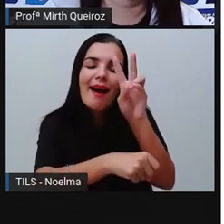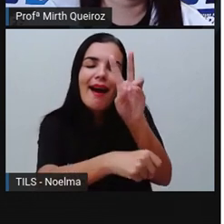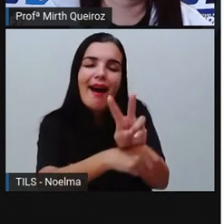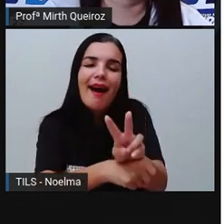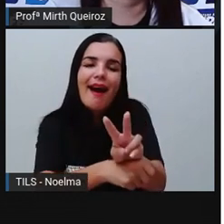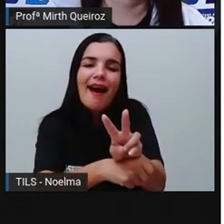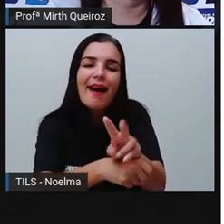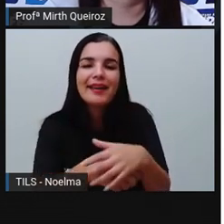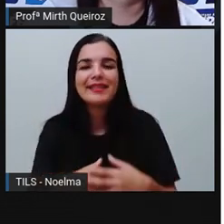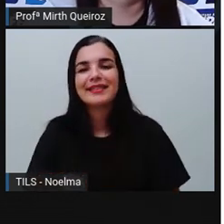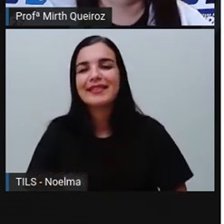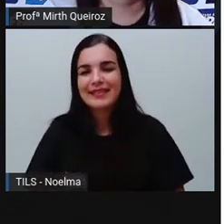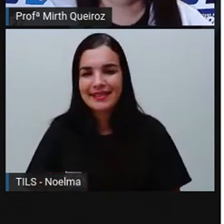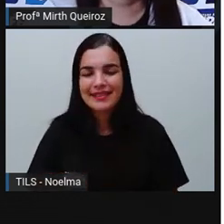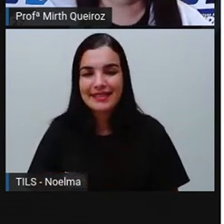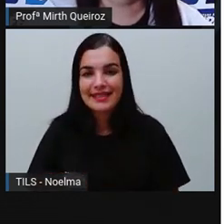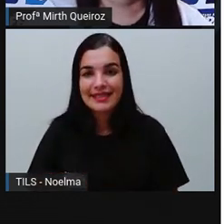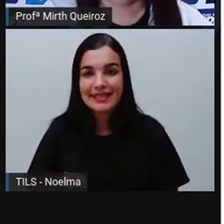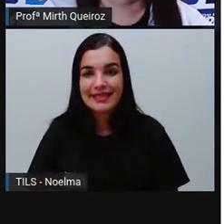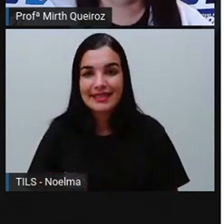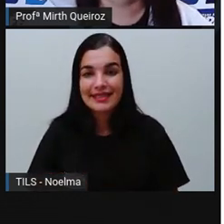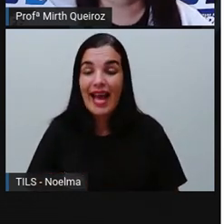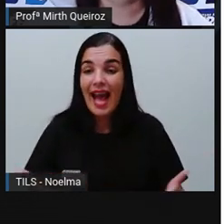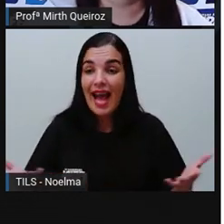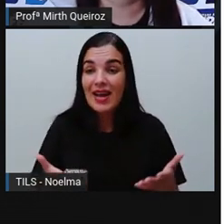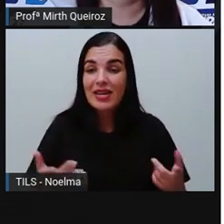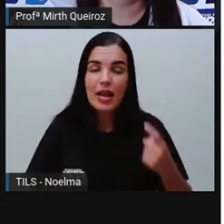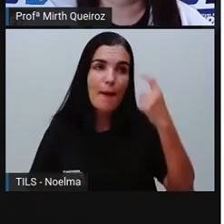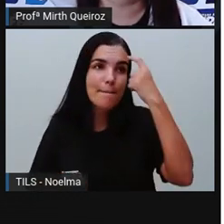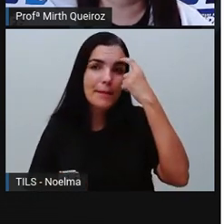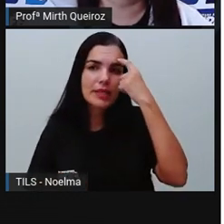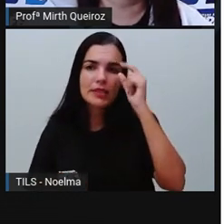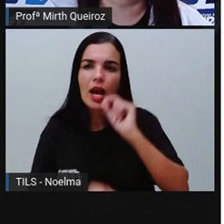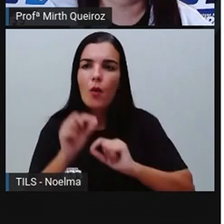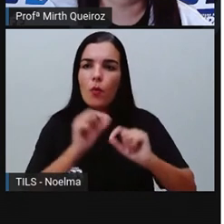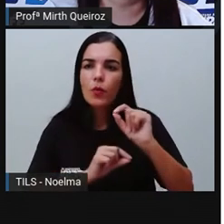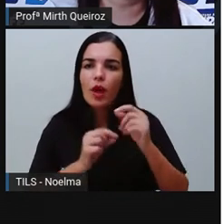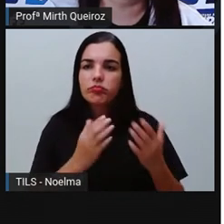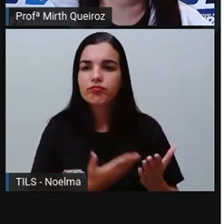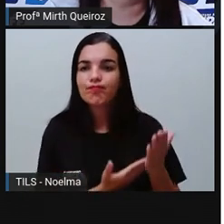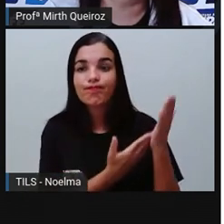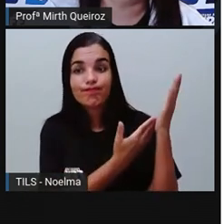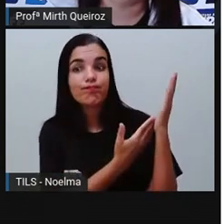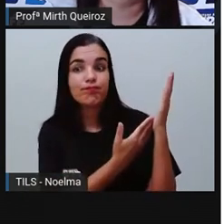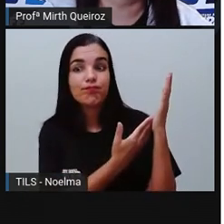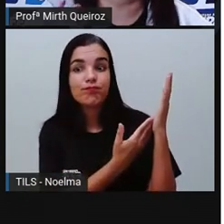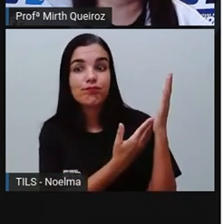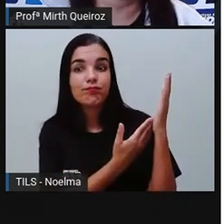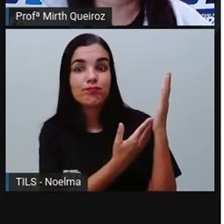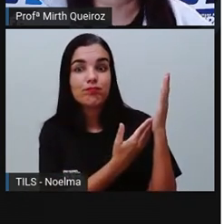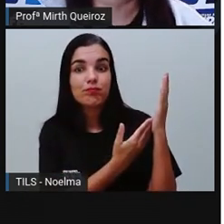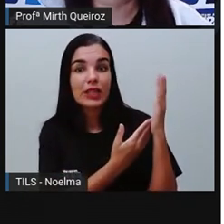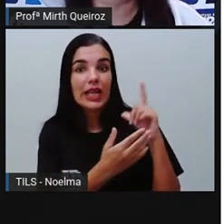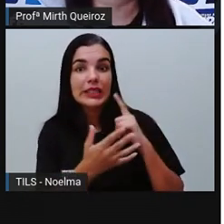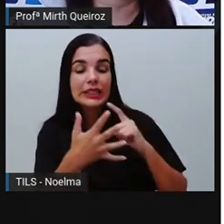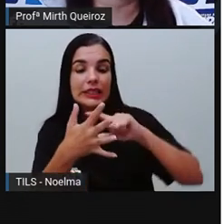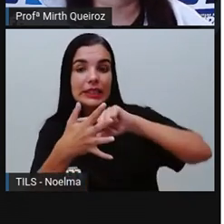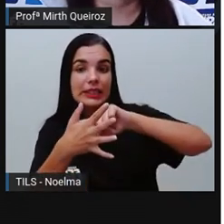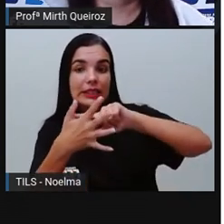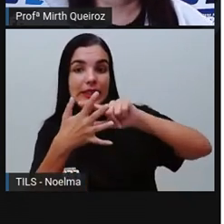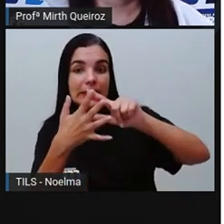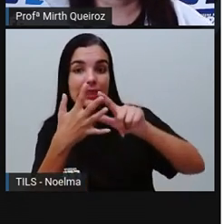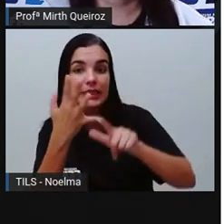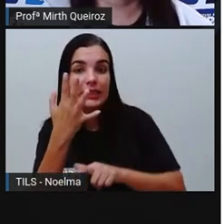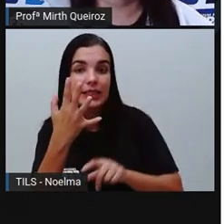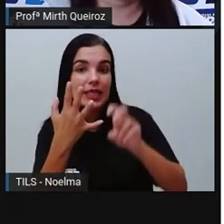que legal. E aí, para a gente pensar em sustentabilidade, a gente tem que pensar nos cinco R's. Quais são?